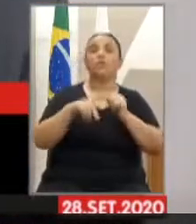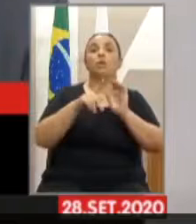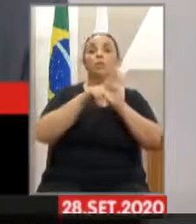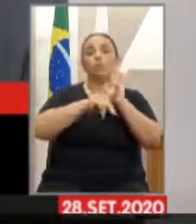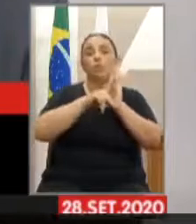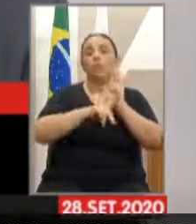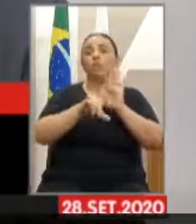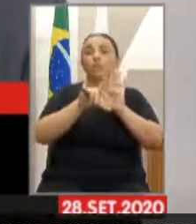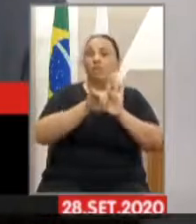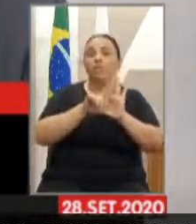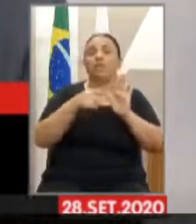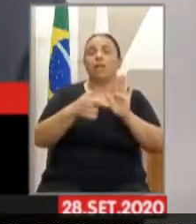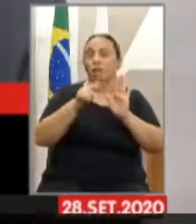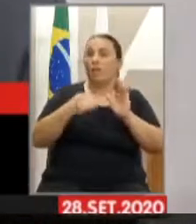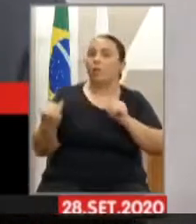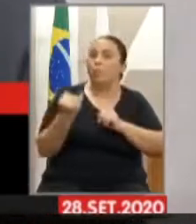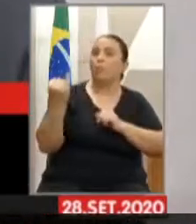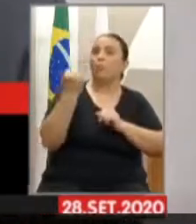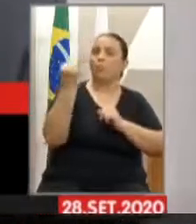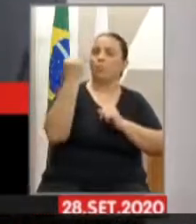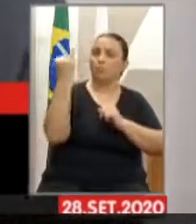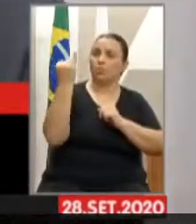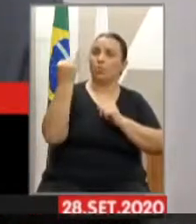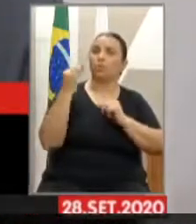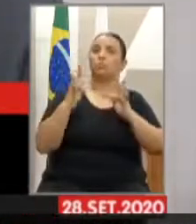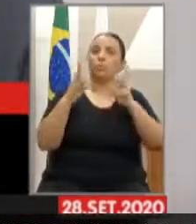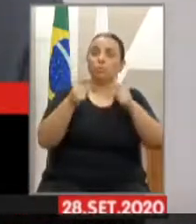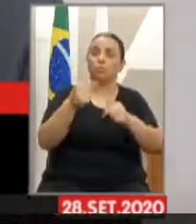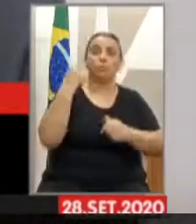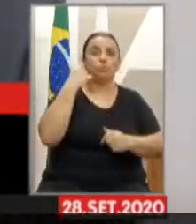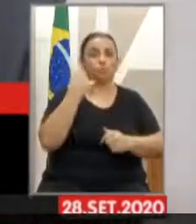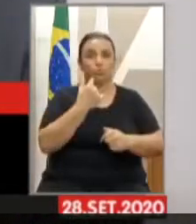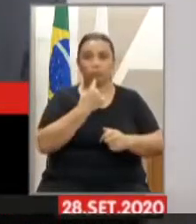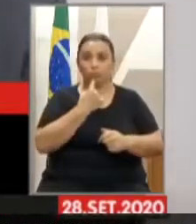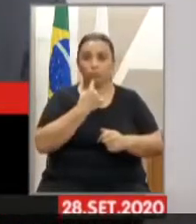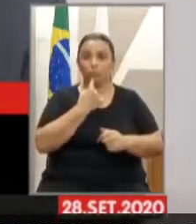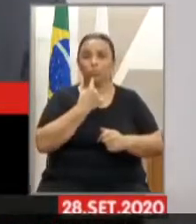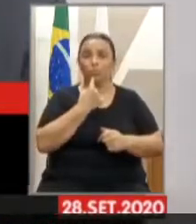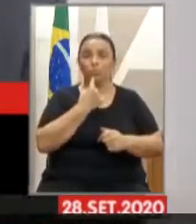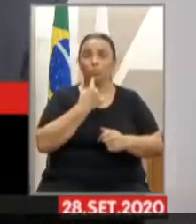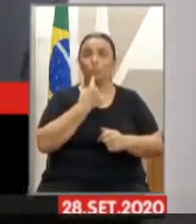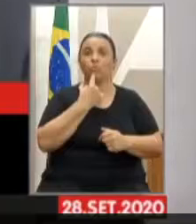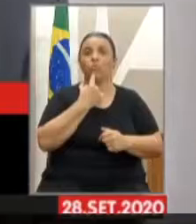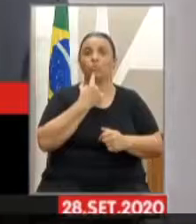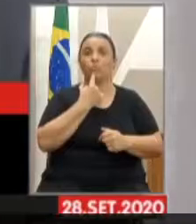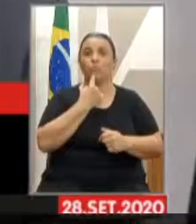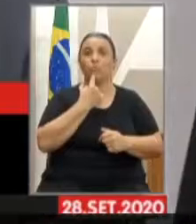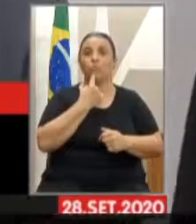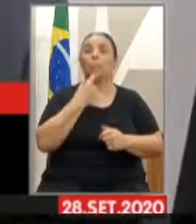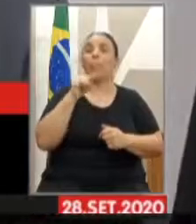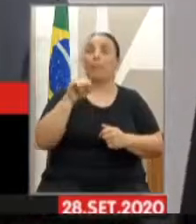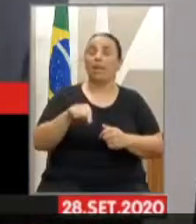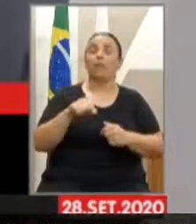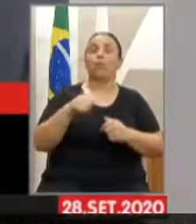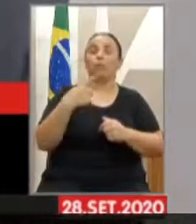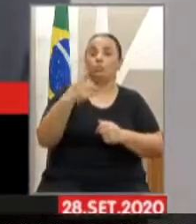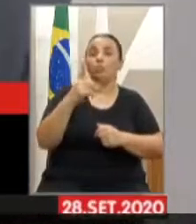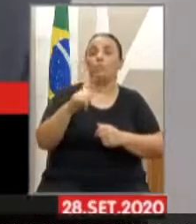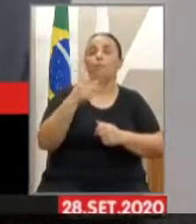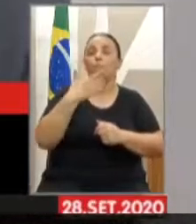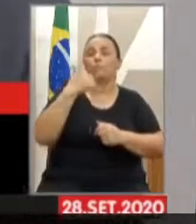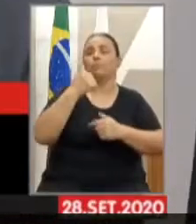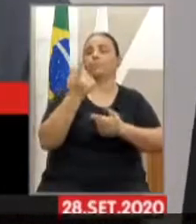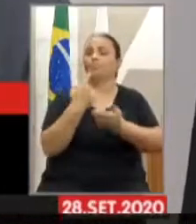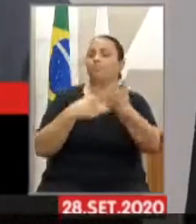bilingue, ele é de suma importância para todos os surdos, na qualidade, o direito que eles têm, e é isso,